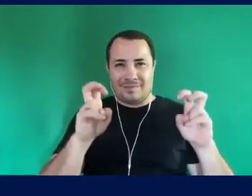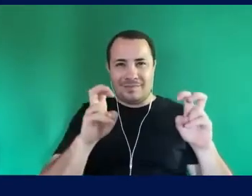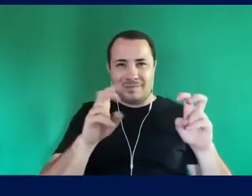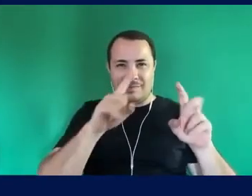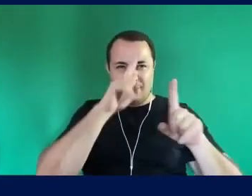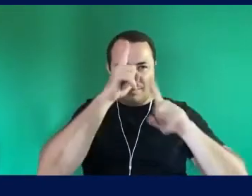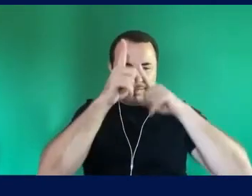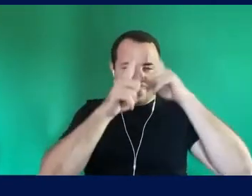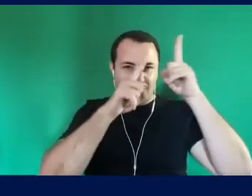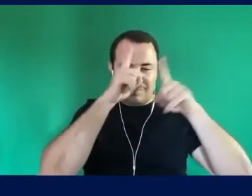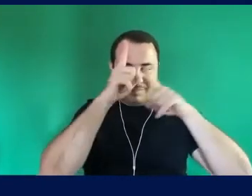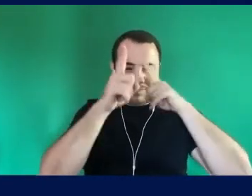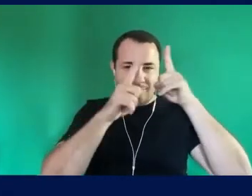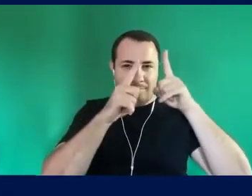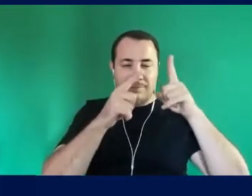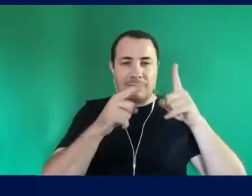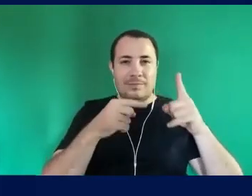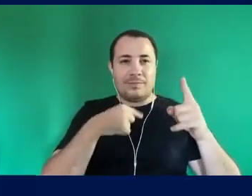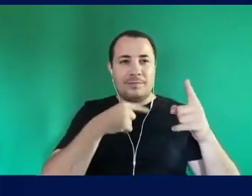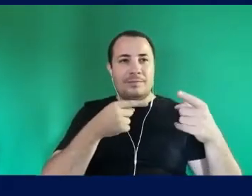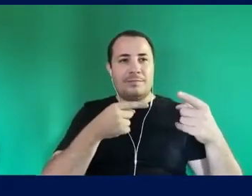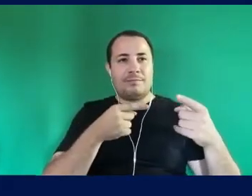narrativa A entrar numa narrativa